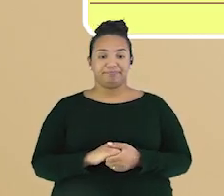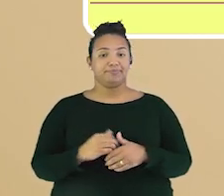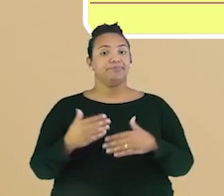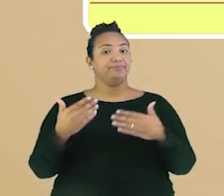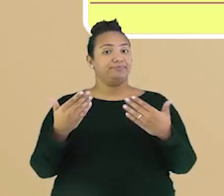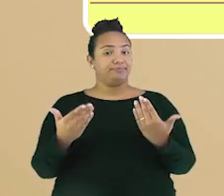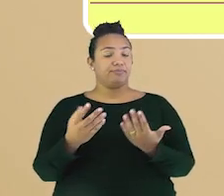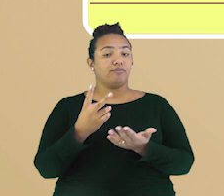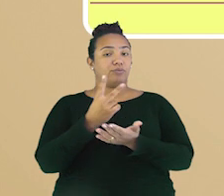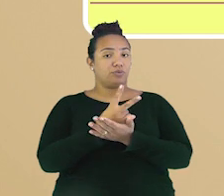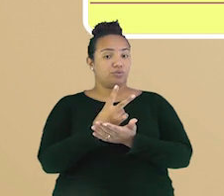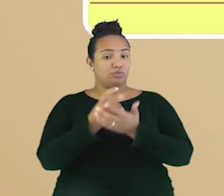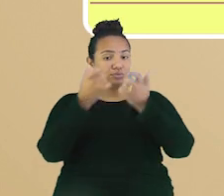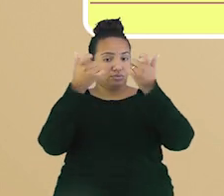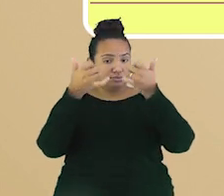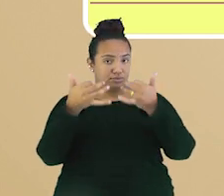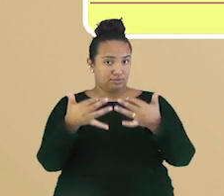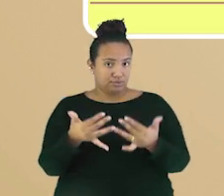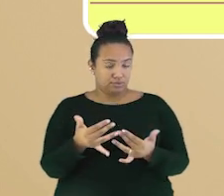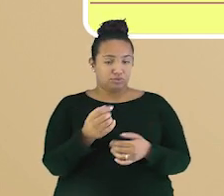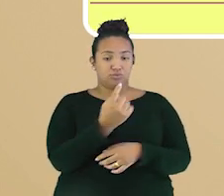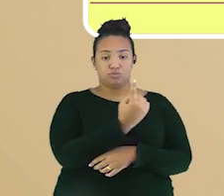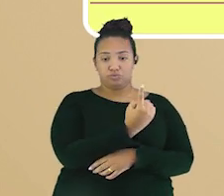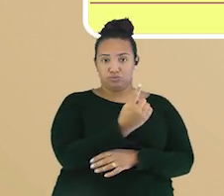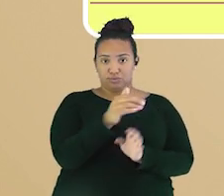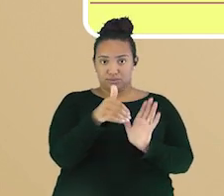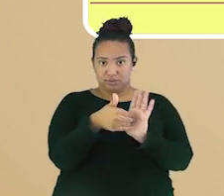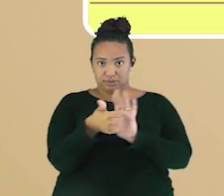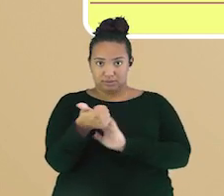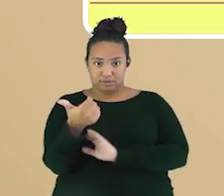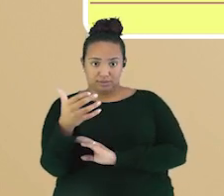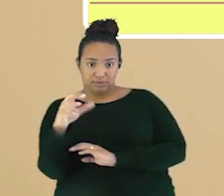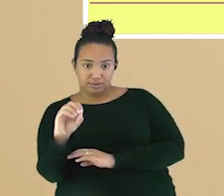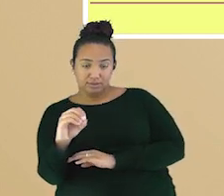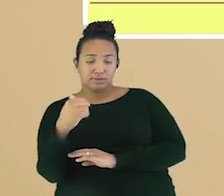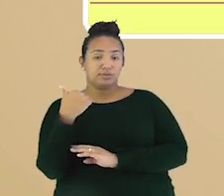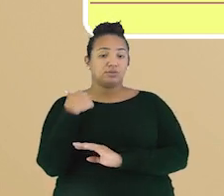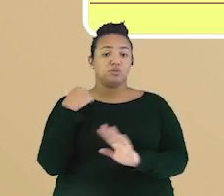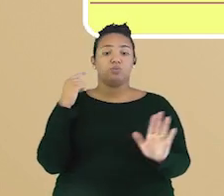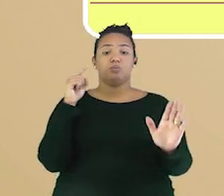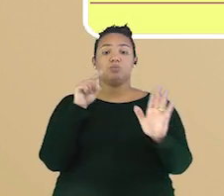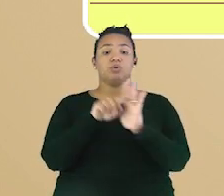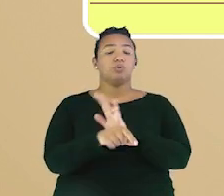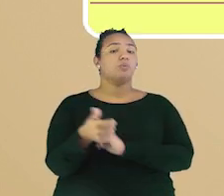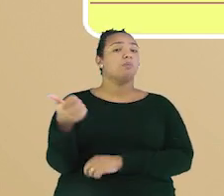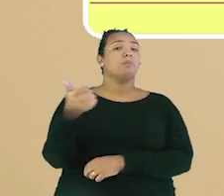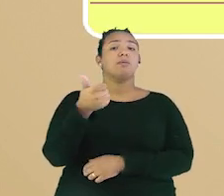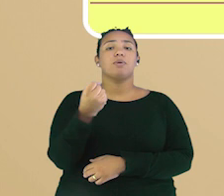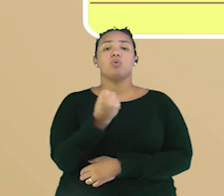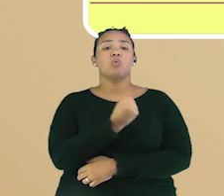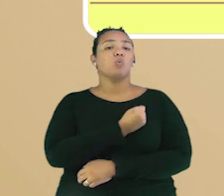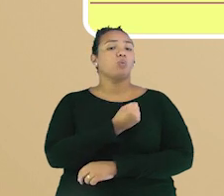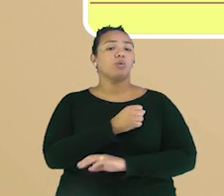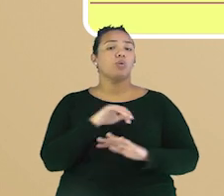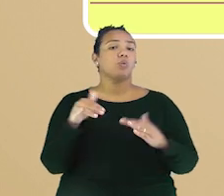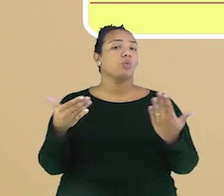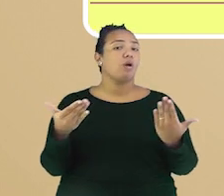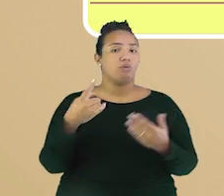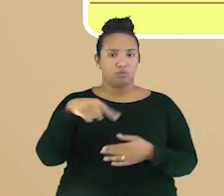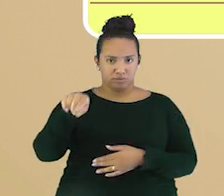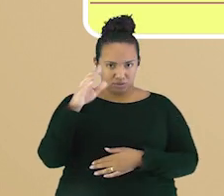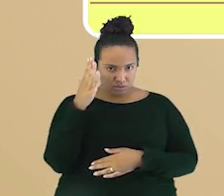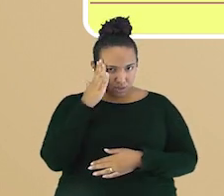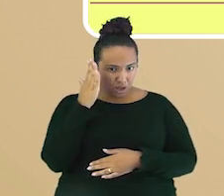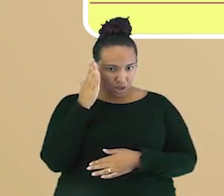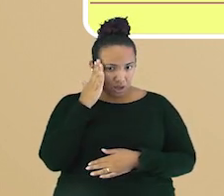números de 1 até 10, eu pergunto para vocês. Qual é o primeiro número dessa sequência numérica? Vocês sabem me dizer?